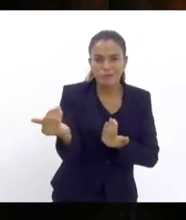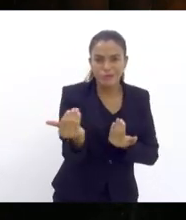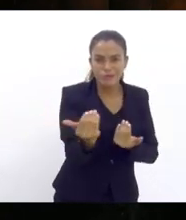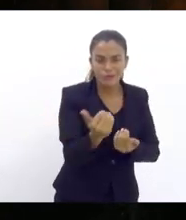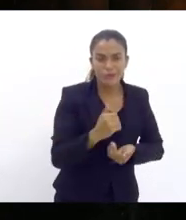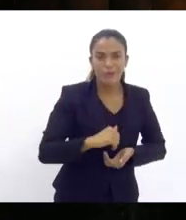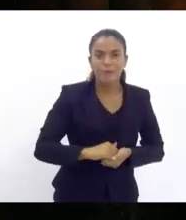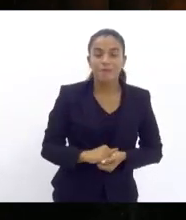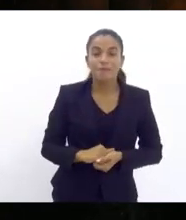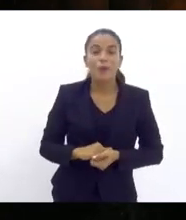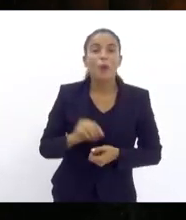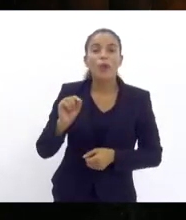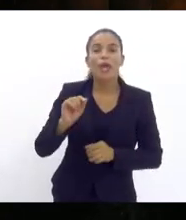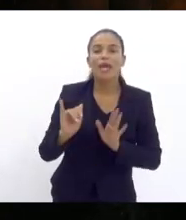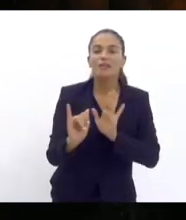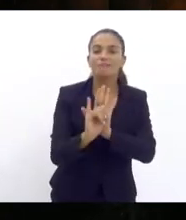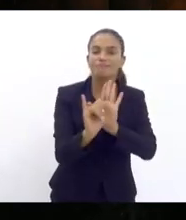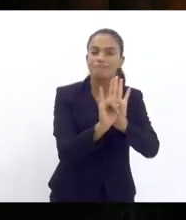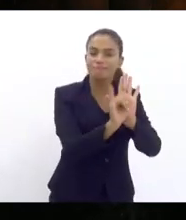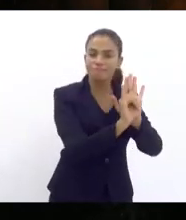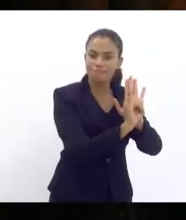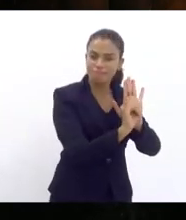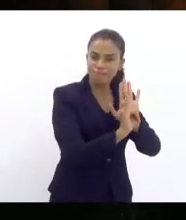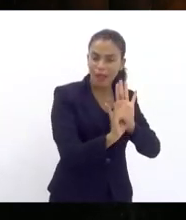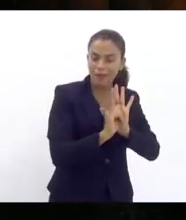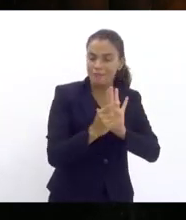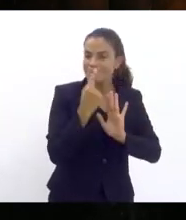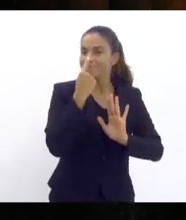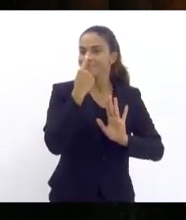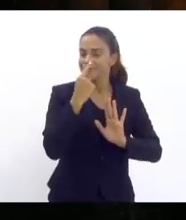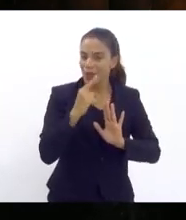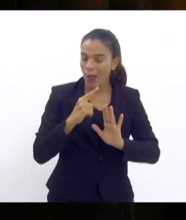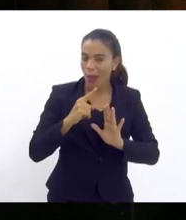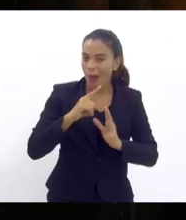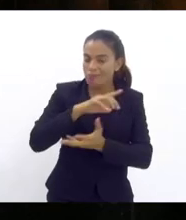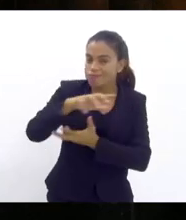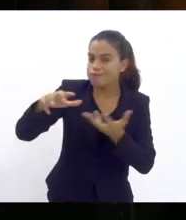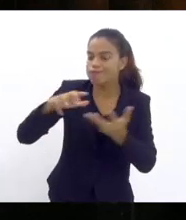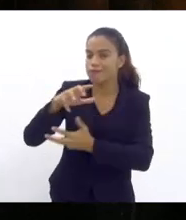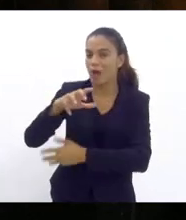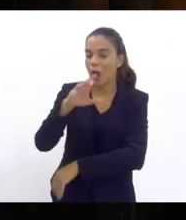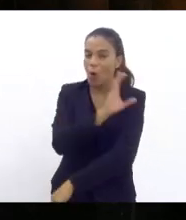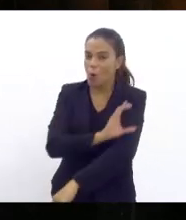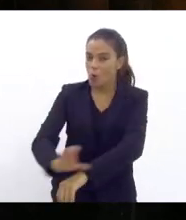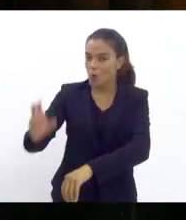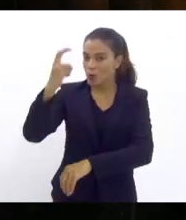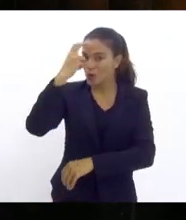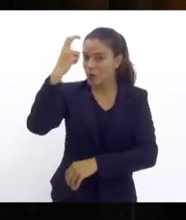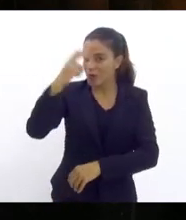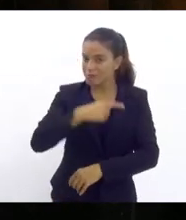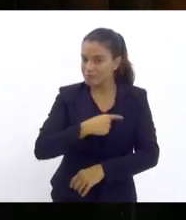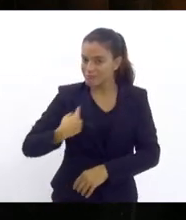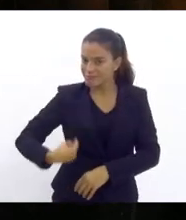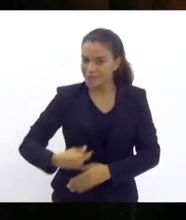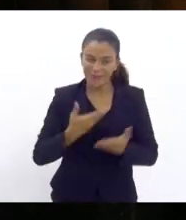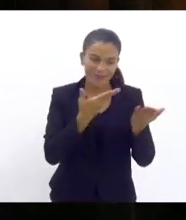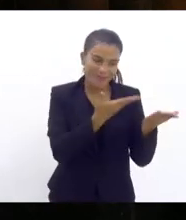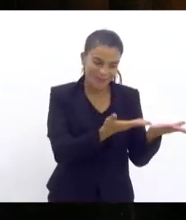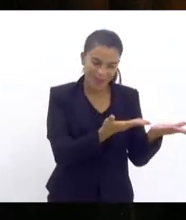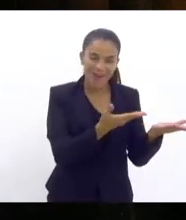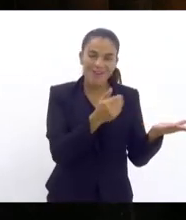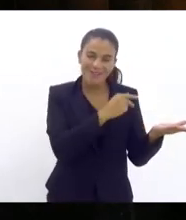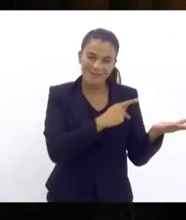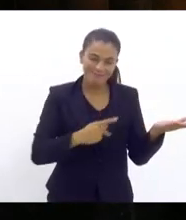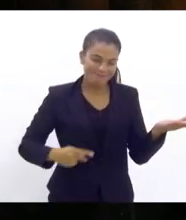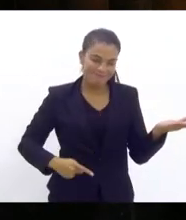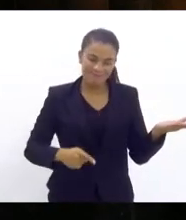grandes identidades com a revolução cultural chinesa vossa excelência não presenciou isso mas